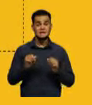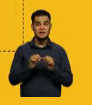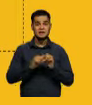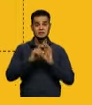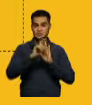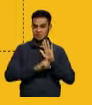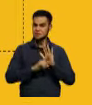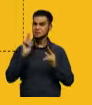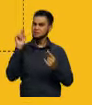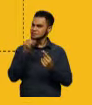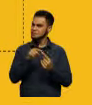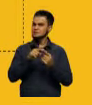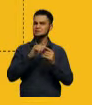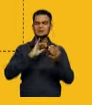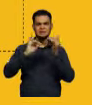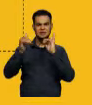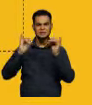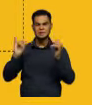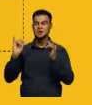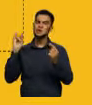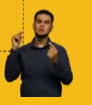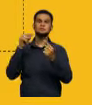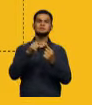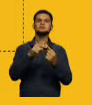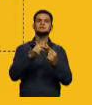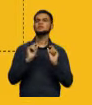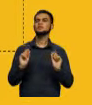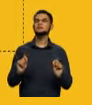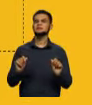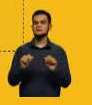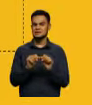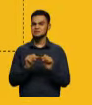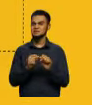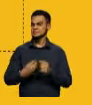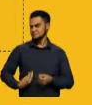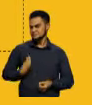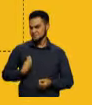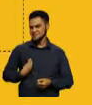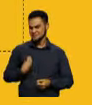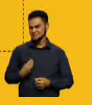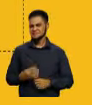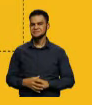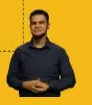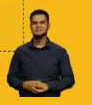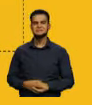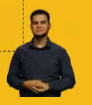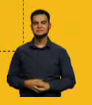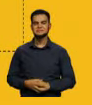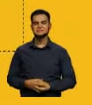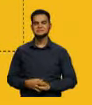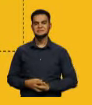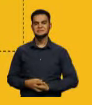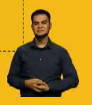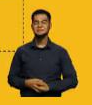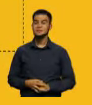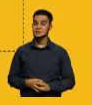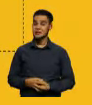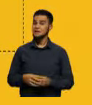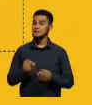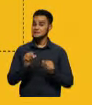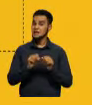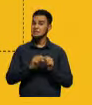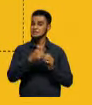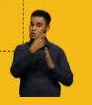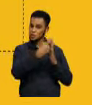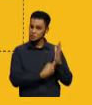a campanha, seu objetivo e o que fazer para participar dela. Então, elaborar um texto que